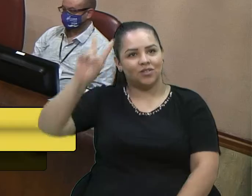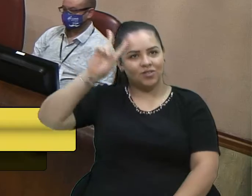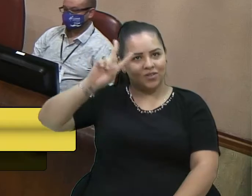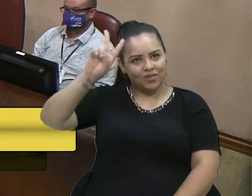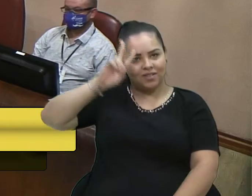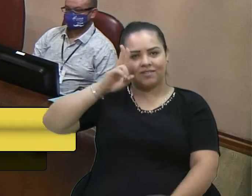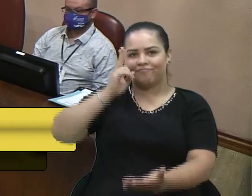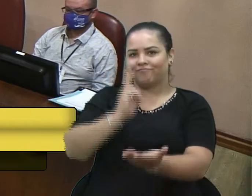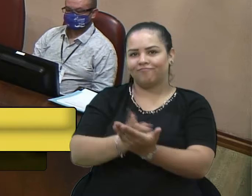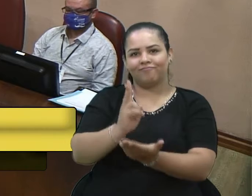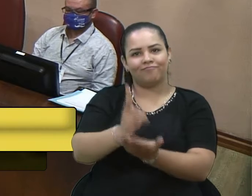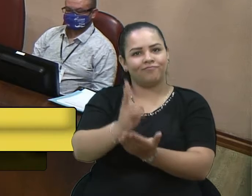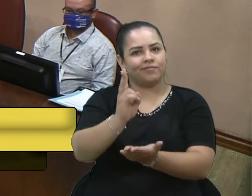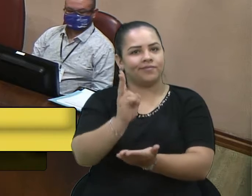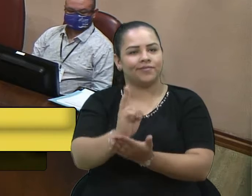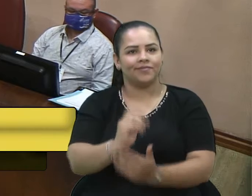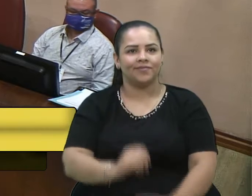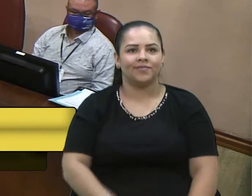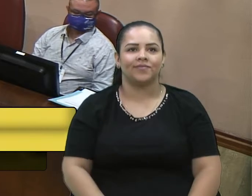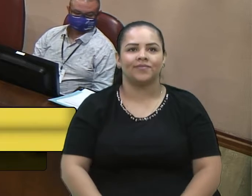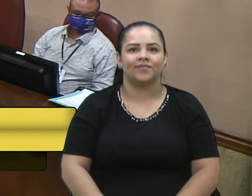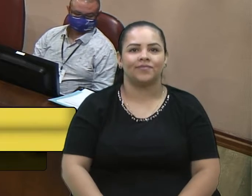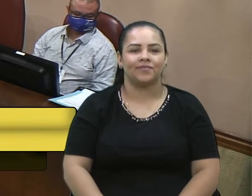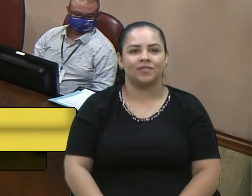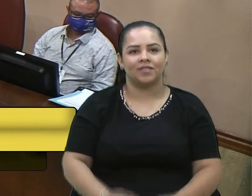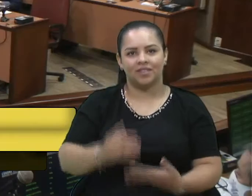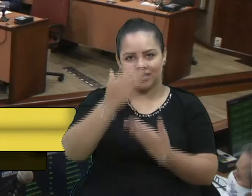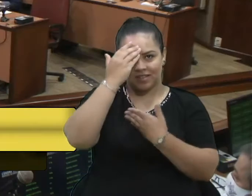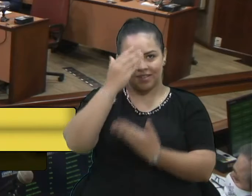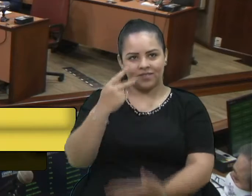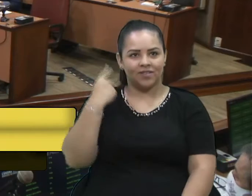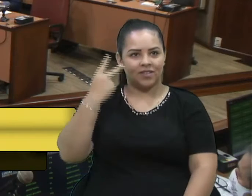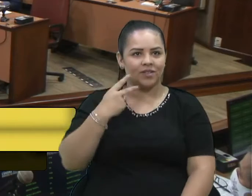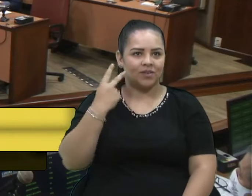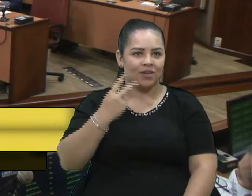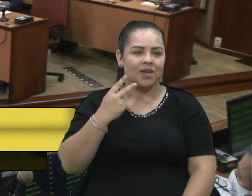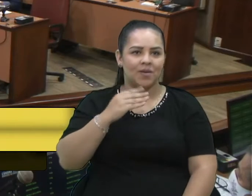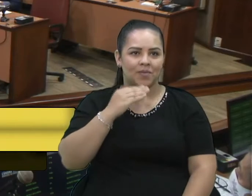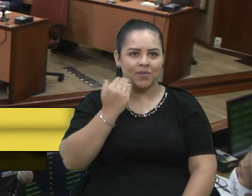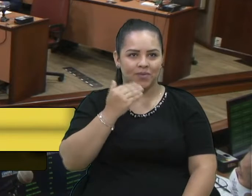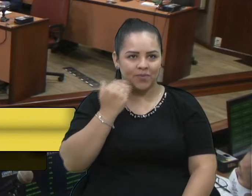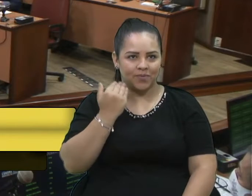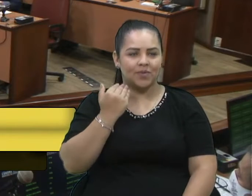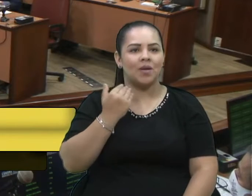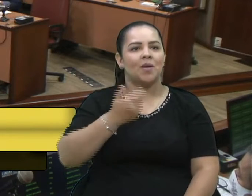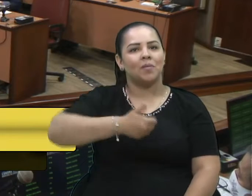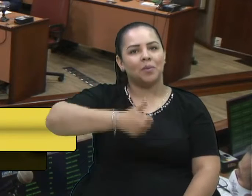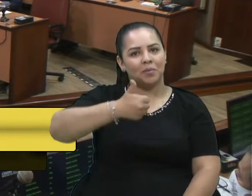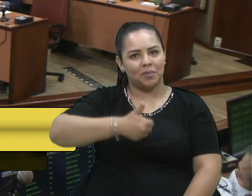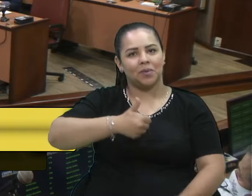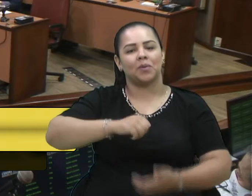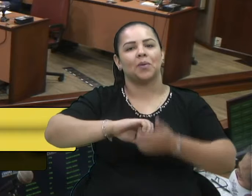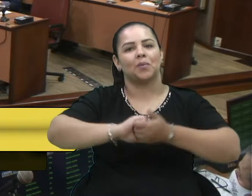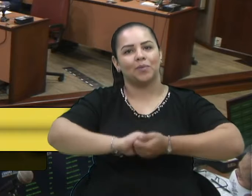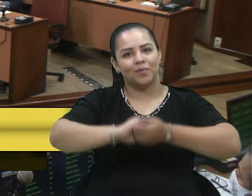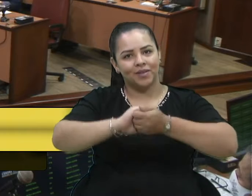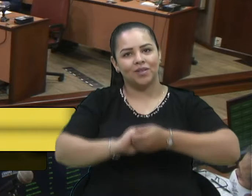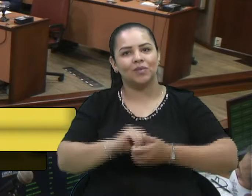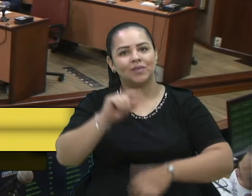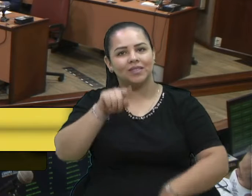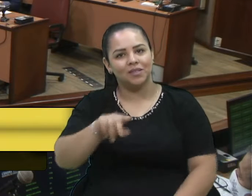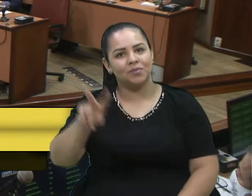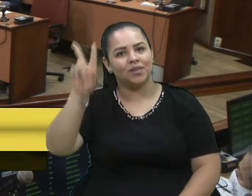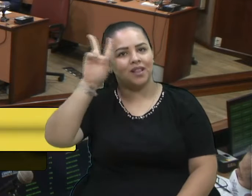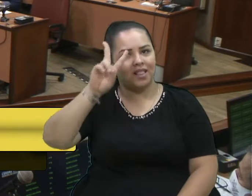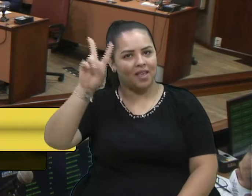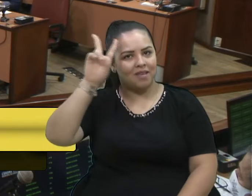Por favor, se a parte, vereador Fioza. Obrigado, vereadora Marisol. Primeiramente, cumprimentar a Vossa Excelência por trazer essa grande lembrança